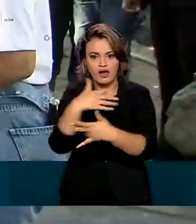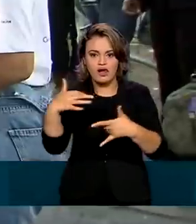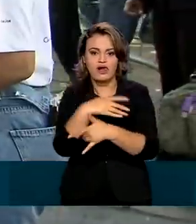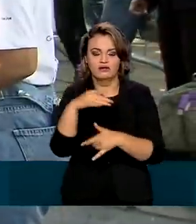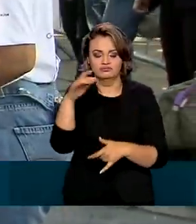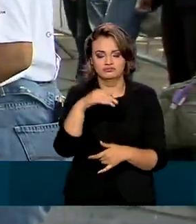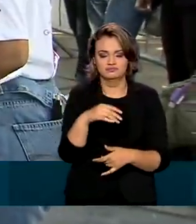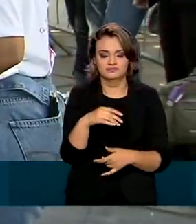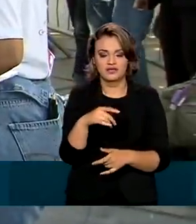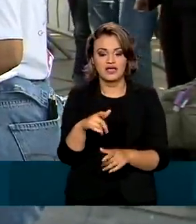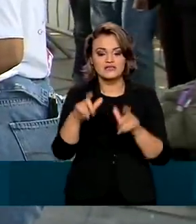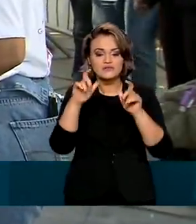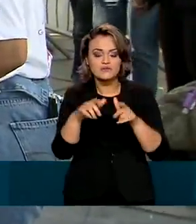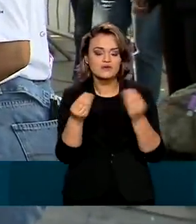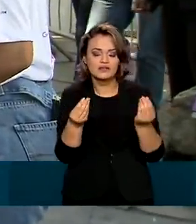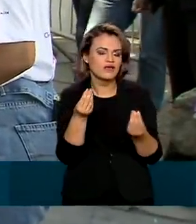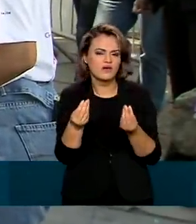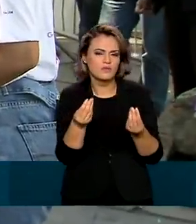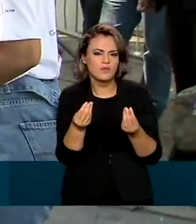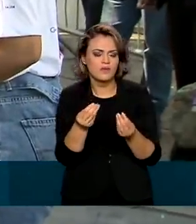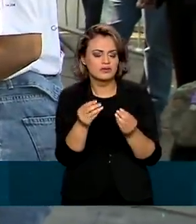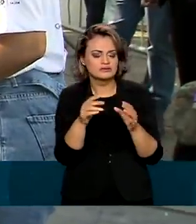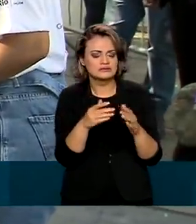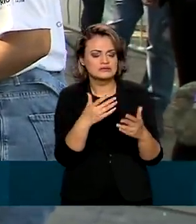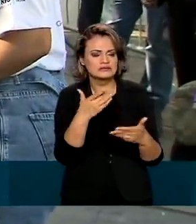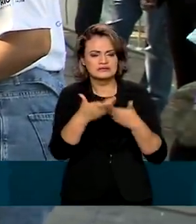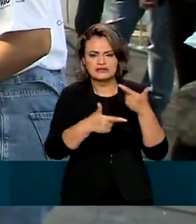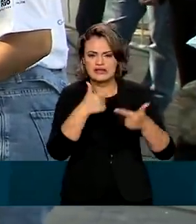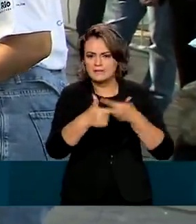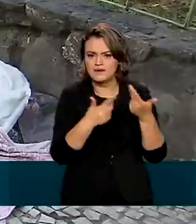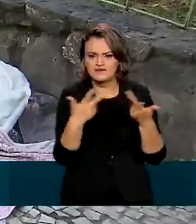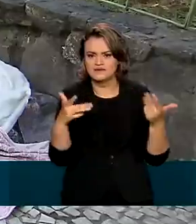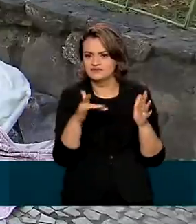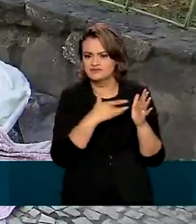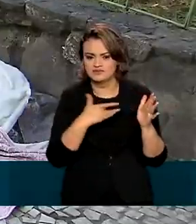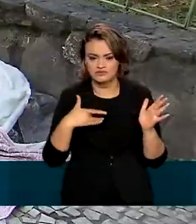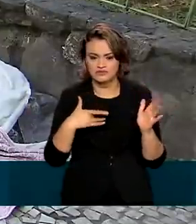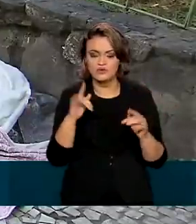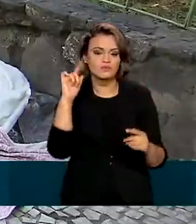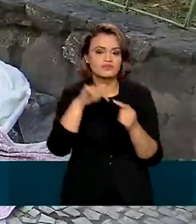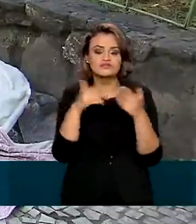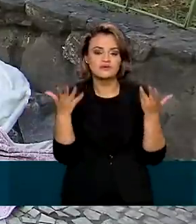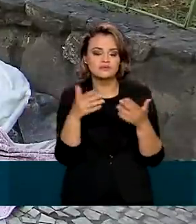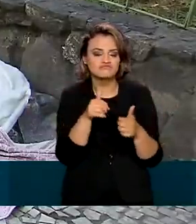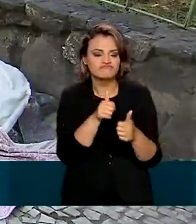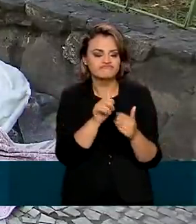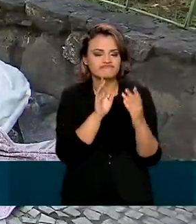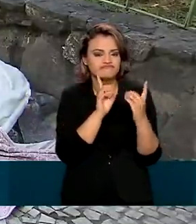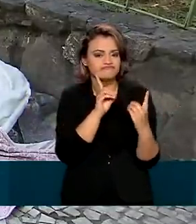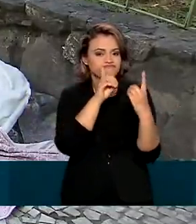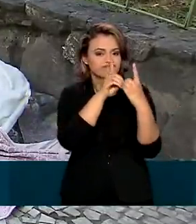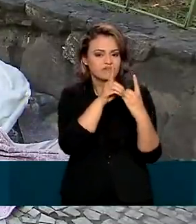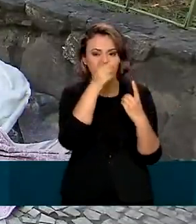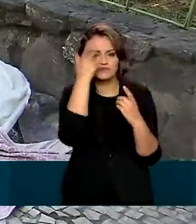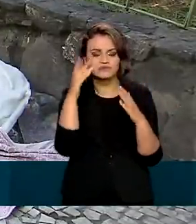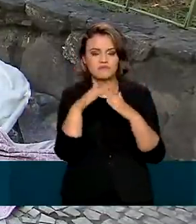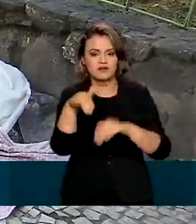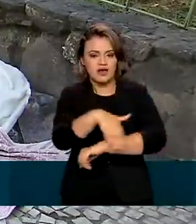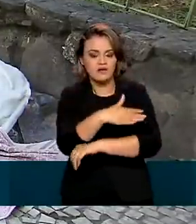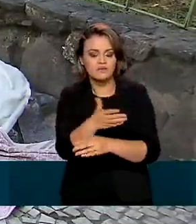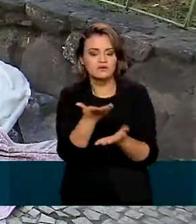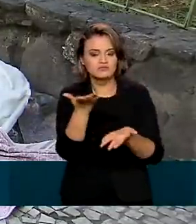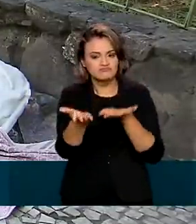país. Nesses locais, são prestados diversos serviços de saúde. A ideia é se aproximar de quem mora nas ruas e